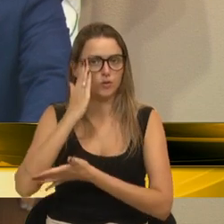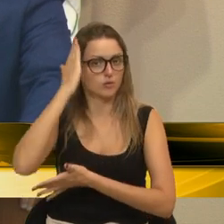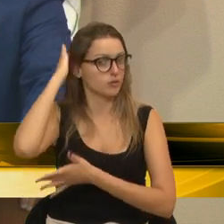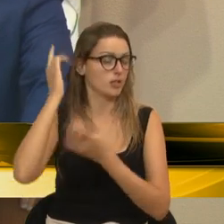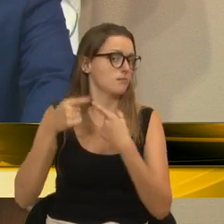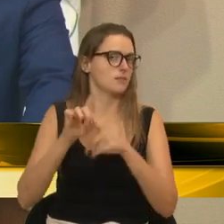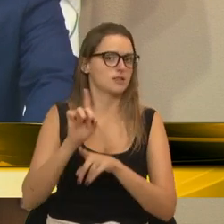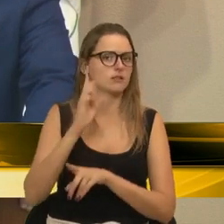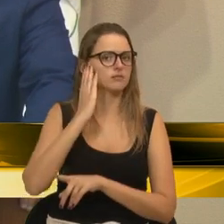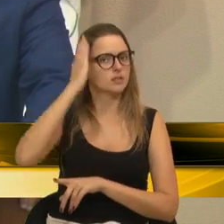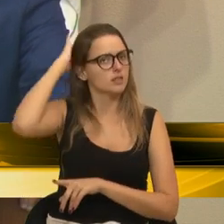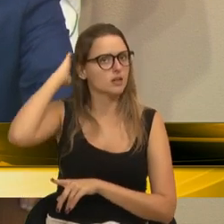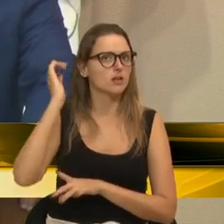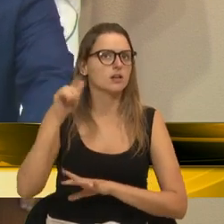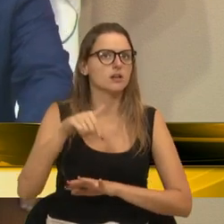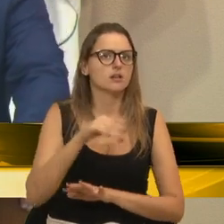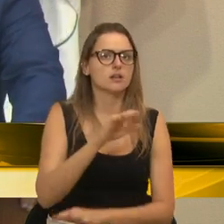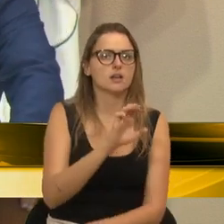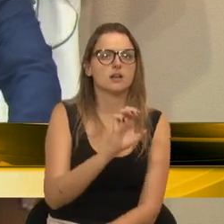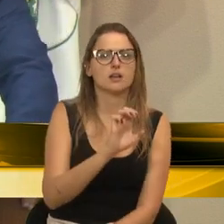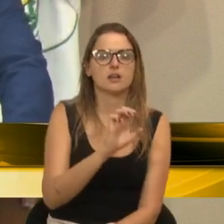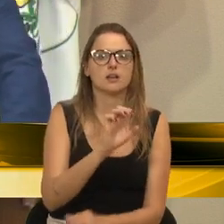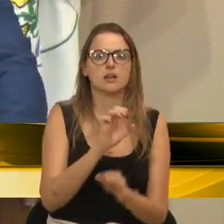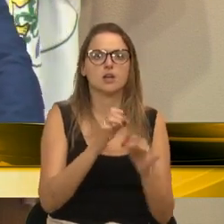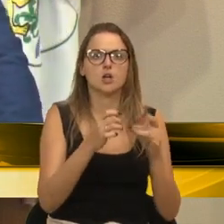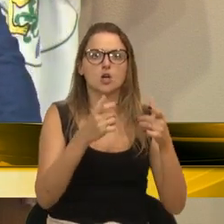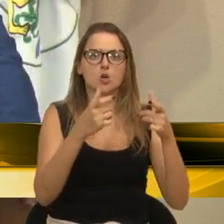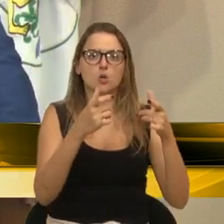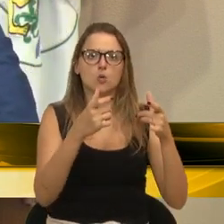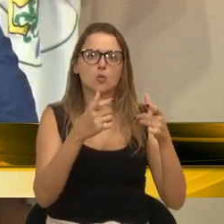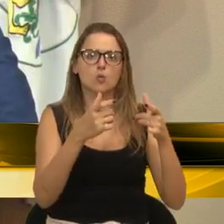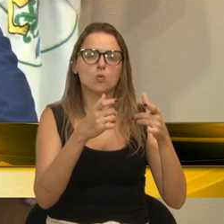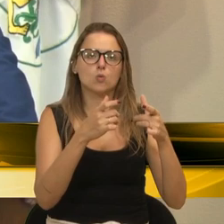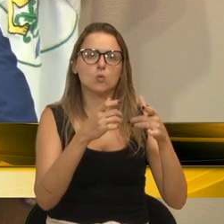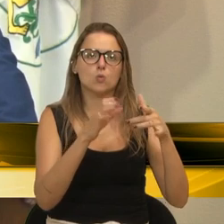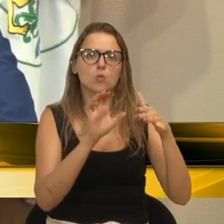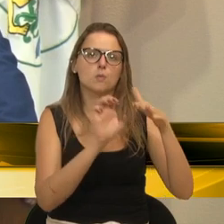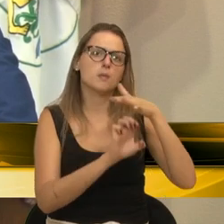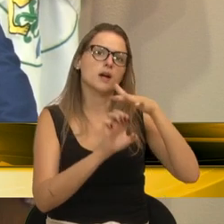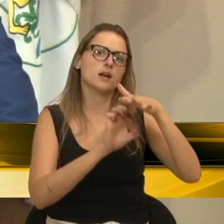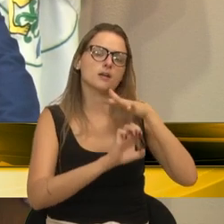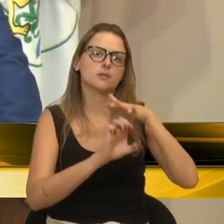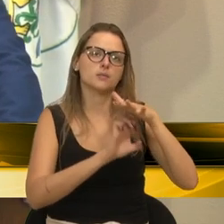que é a incubadora empresarial sediada lá na perimetral,